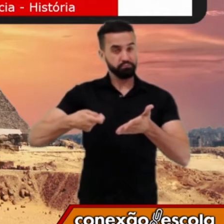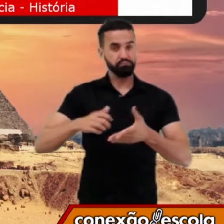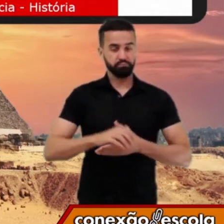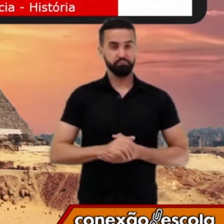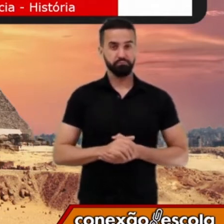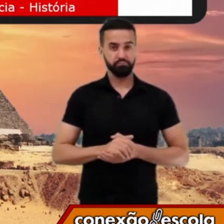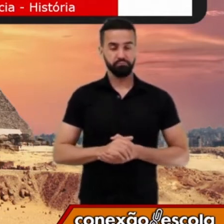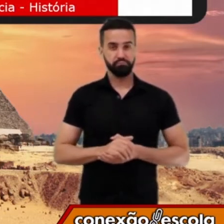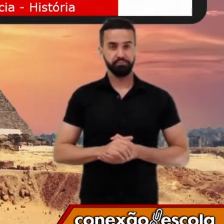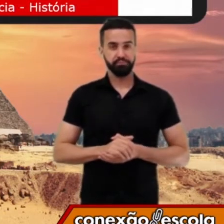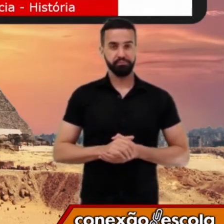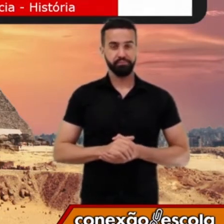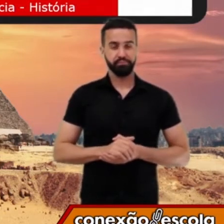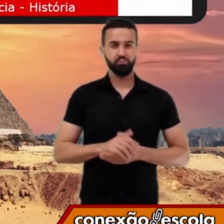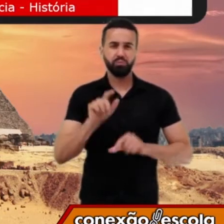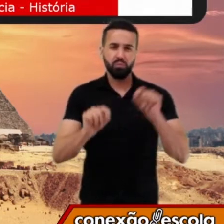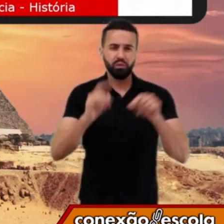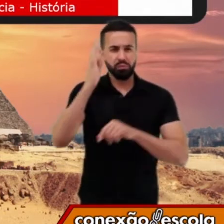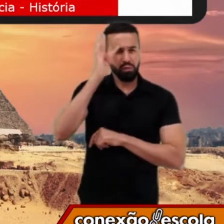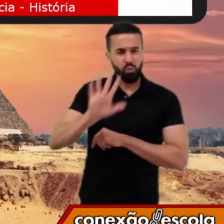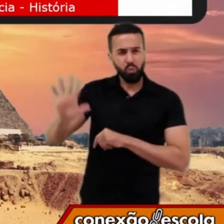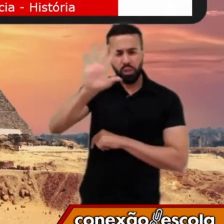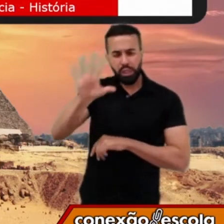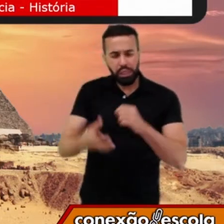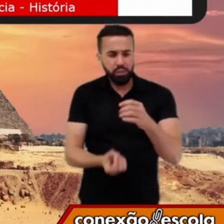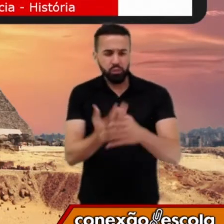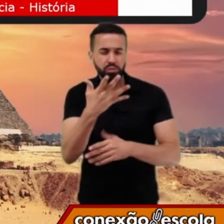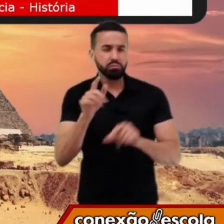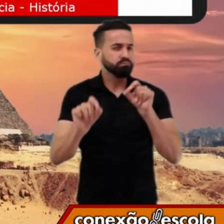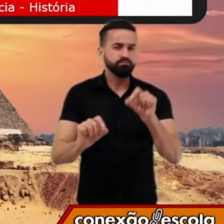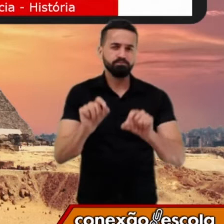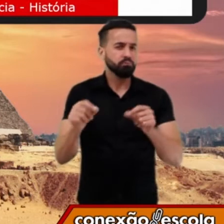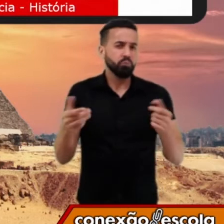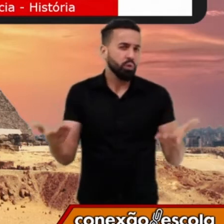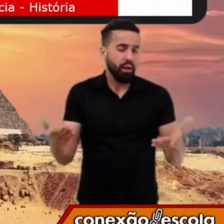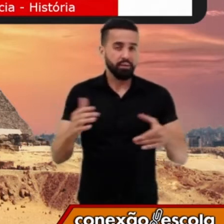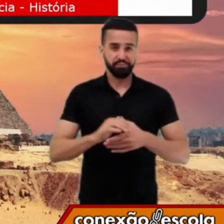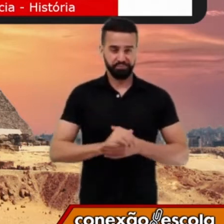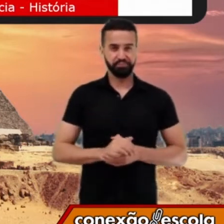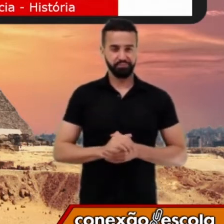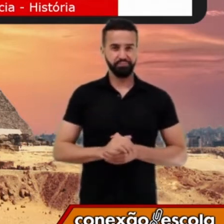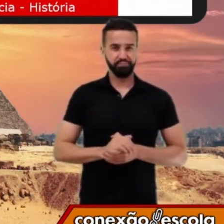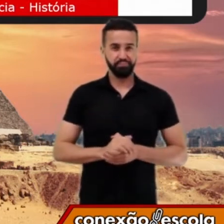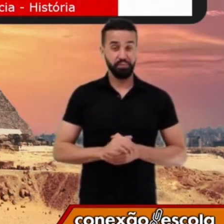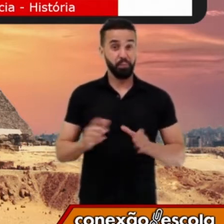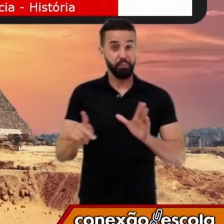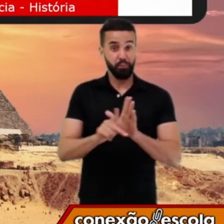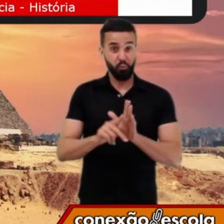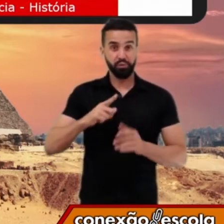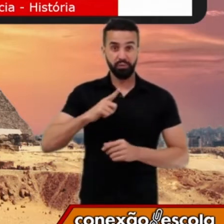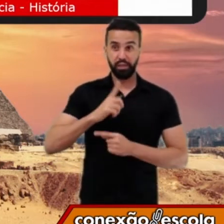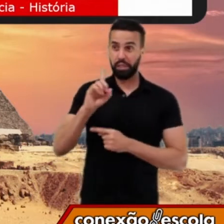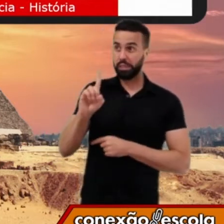O que é uma teoria criacionista? Teoria criacionista é aquela teoria que envolve a presença de um Deus